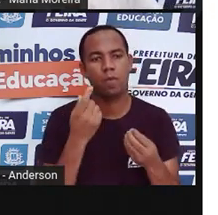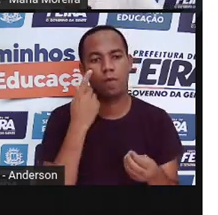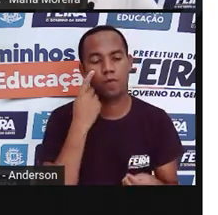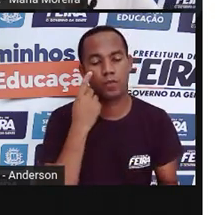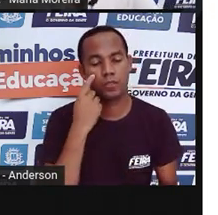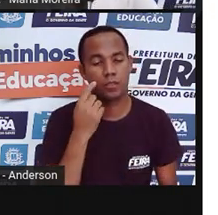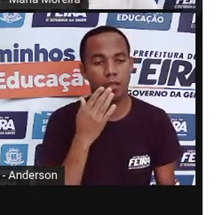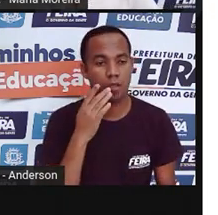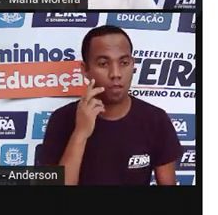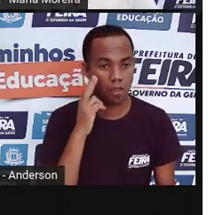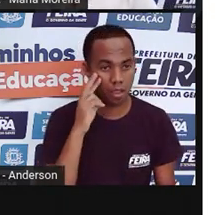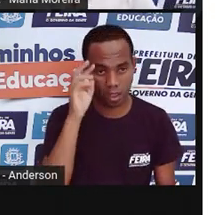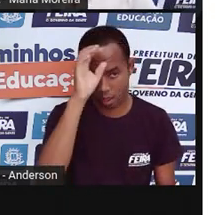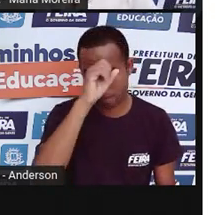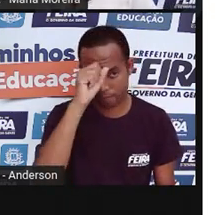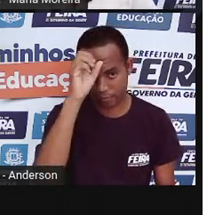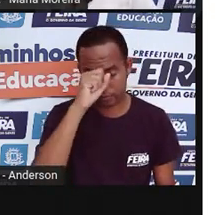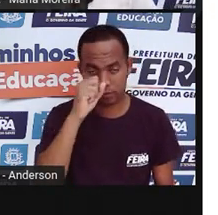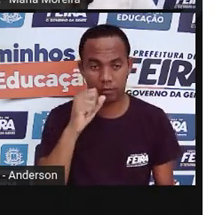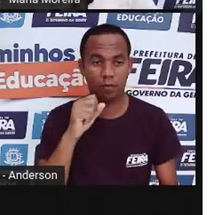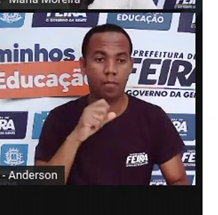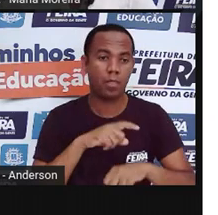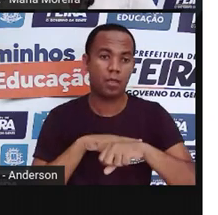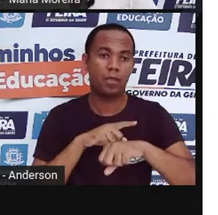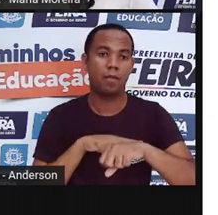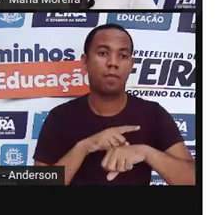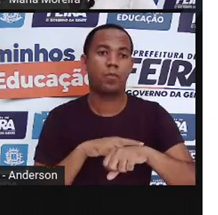achou de aprender sobre o tempo?